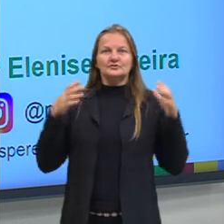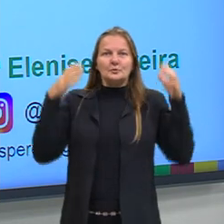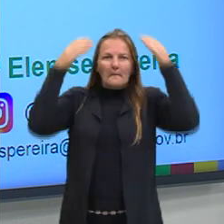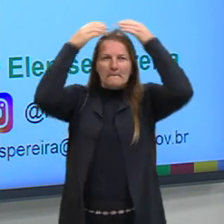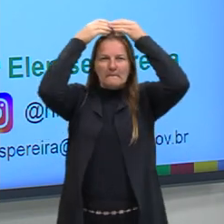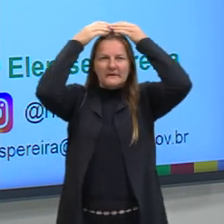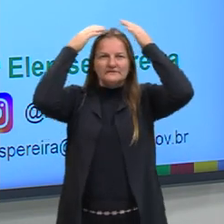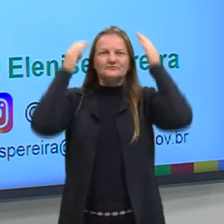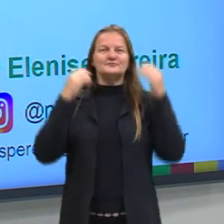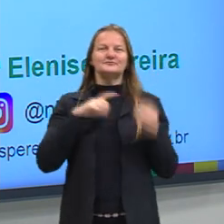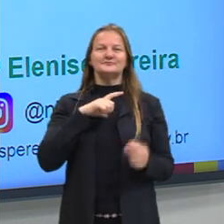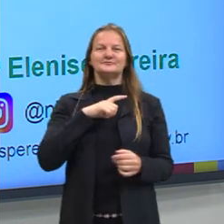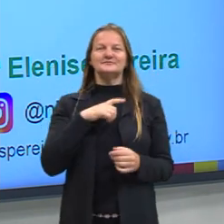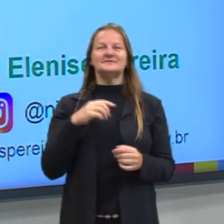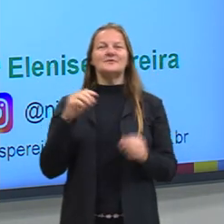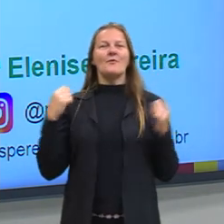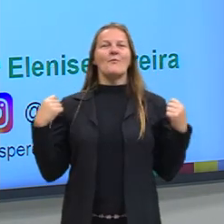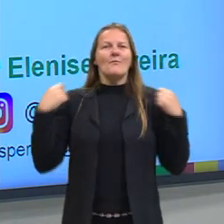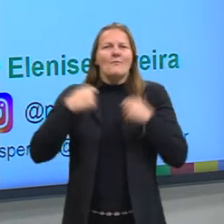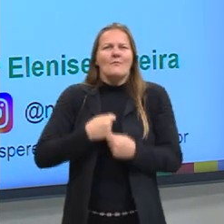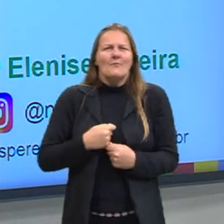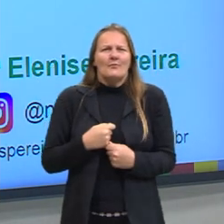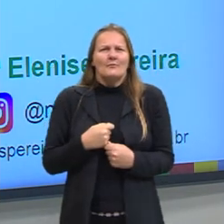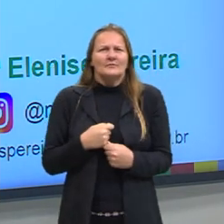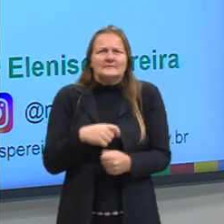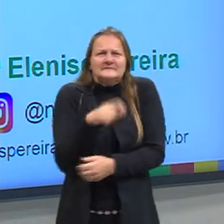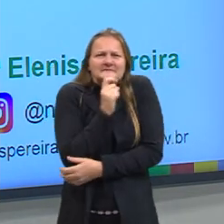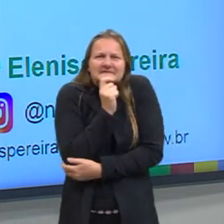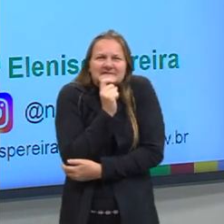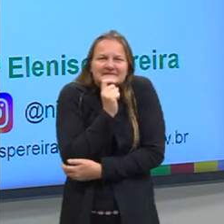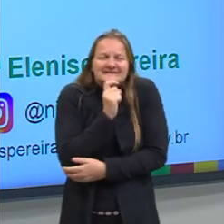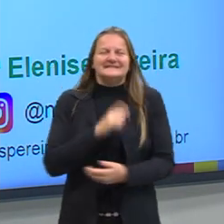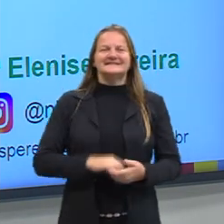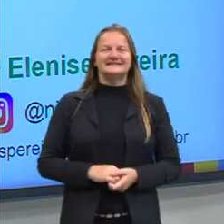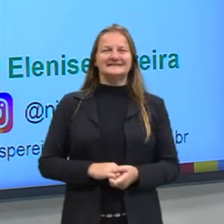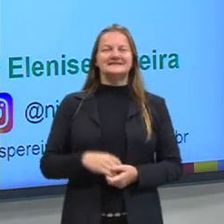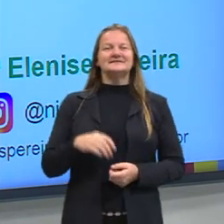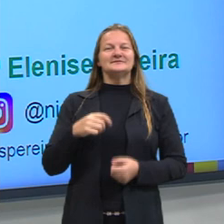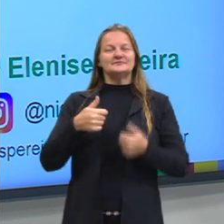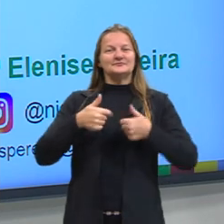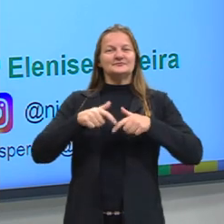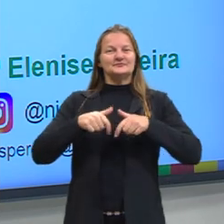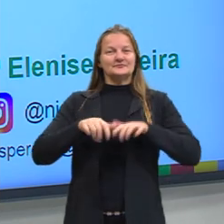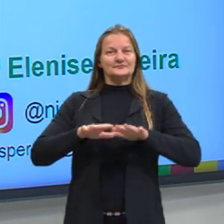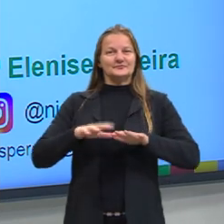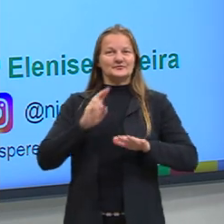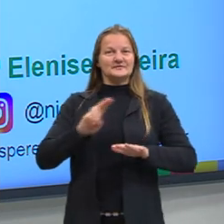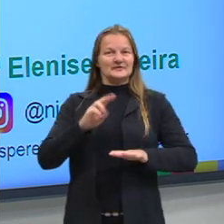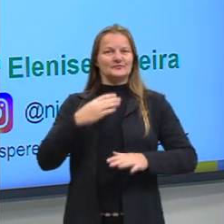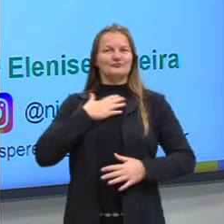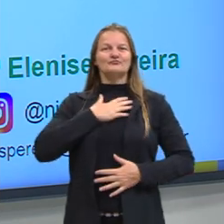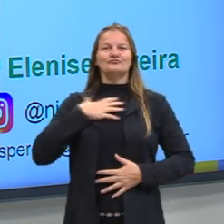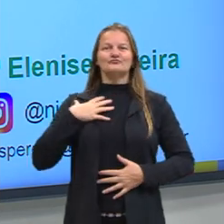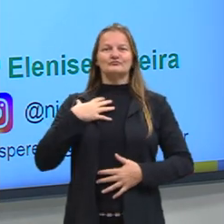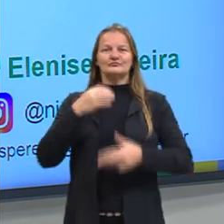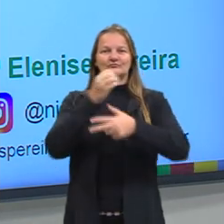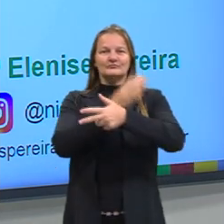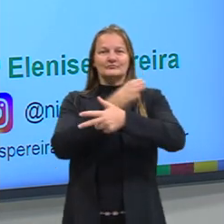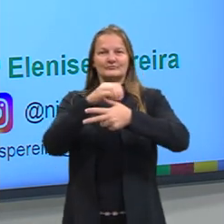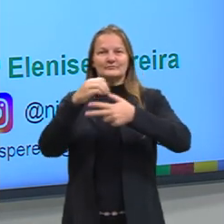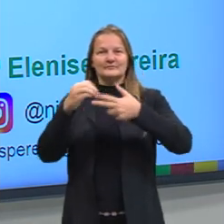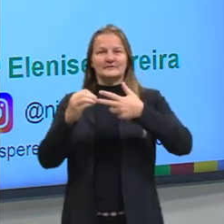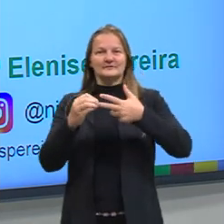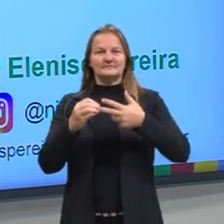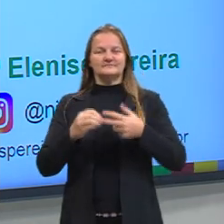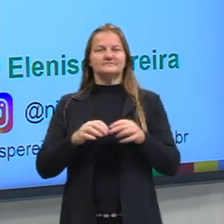presos, estou com um casaco porque está frio, estou com a camiseta do Prenim por baixo, camiseta